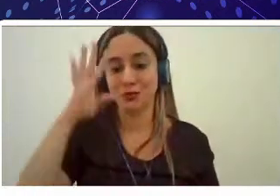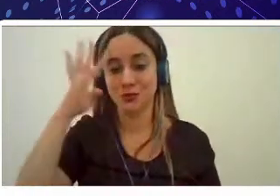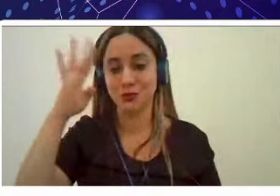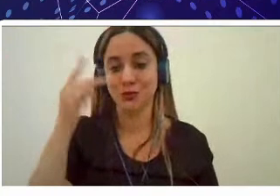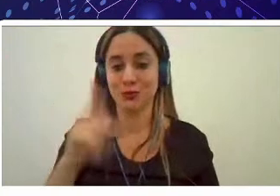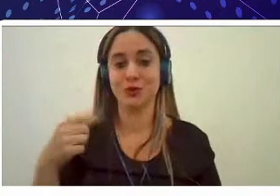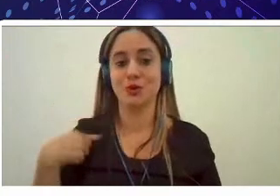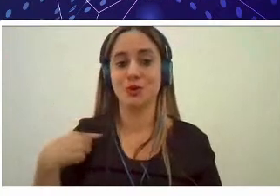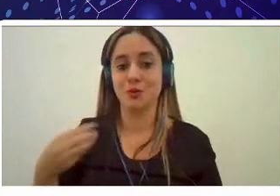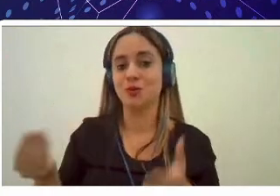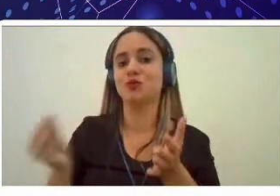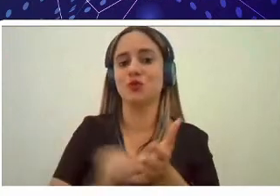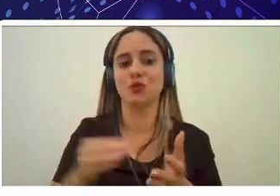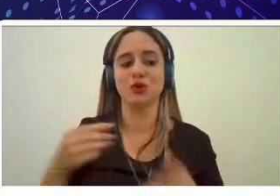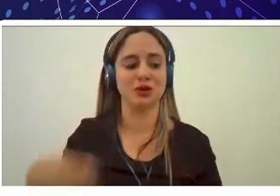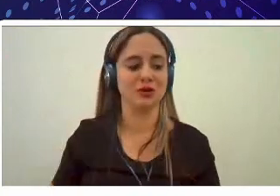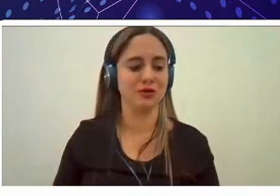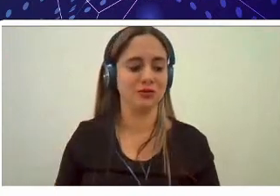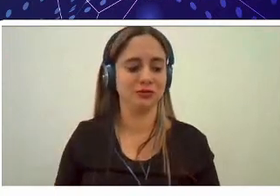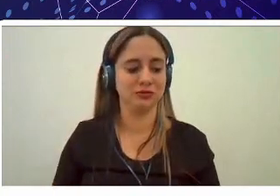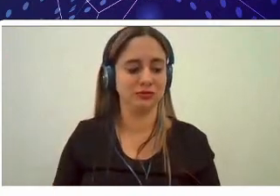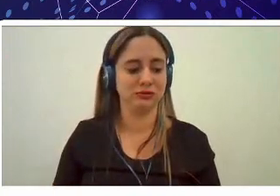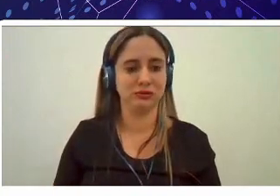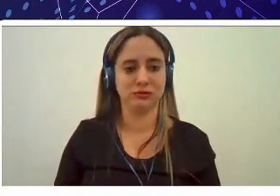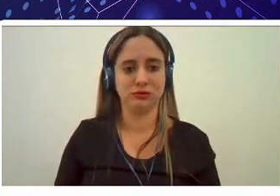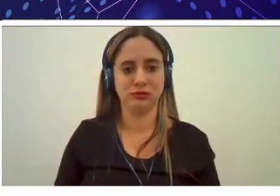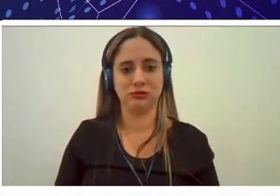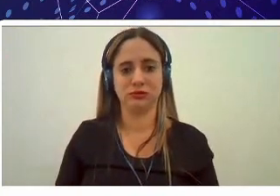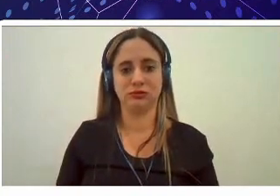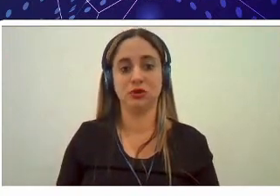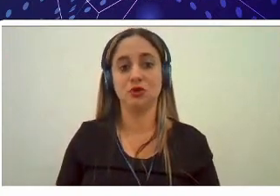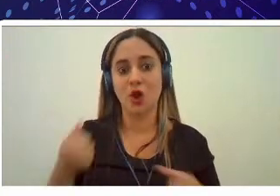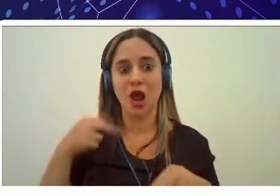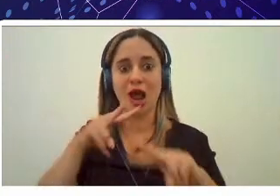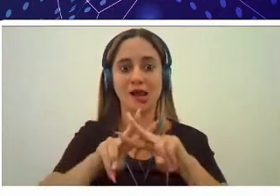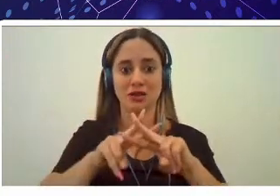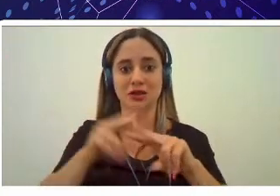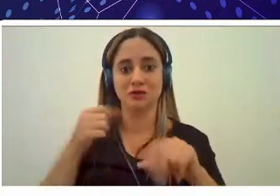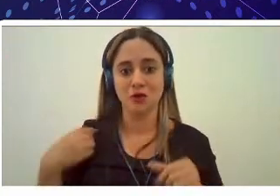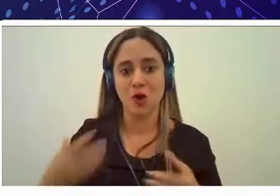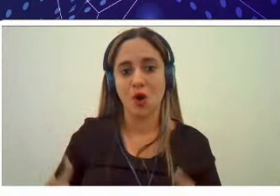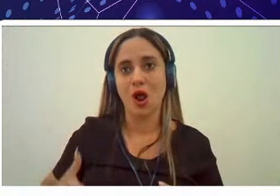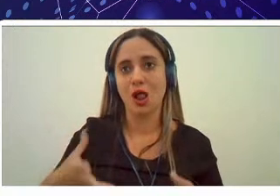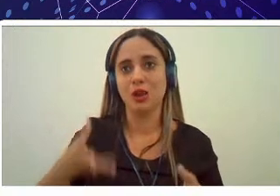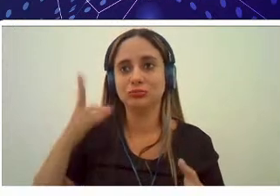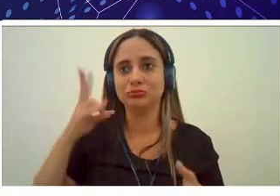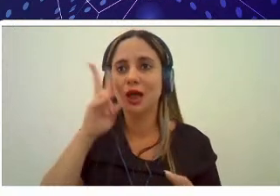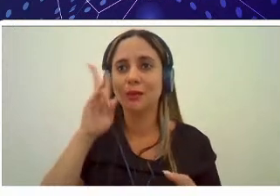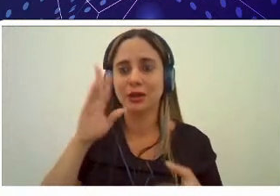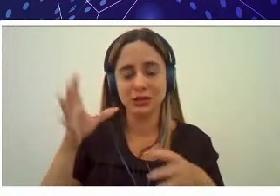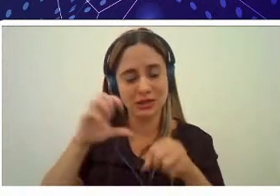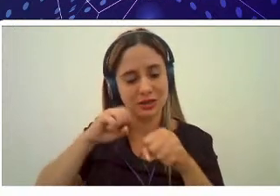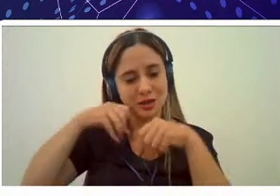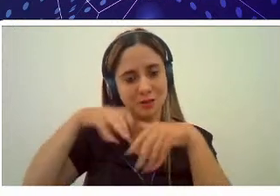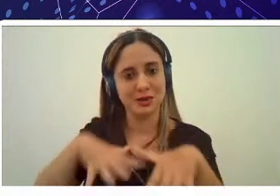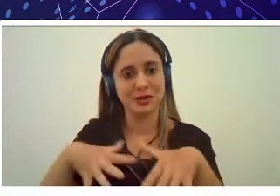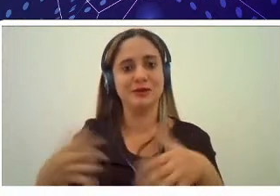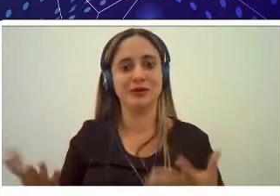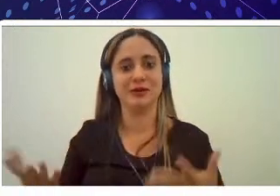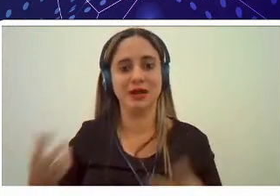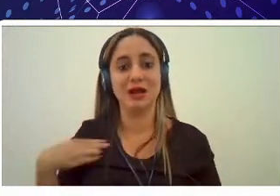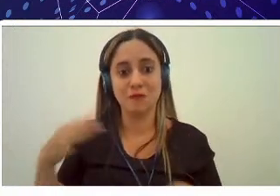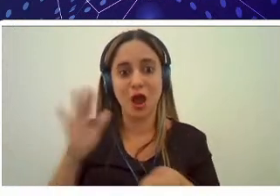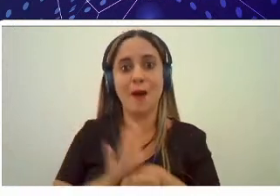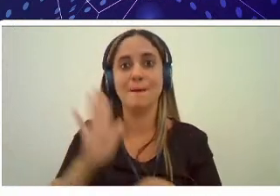o agro de todas as hashtags que foram levantadas nessa pandemia eu acho que foi a mais levantada o